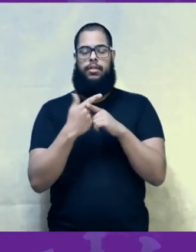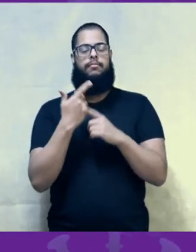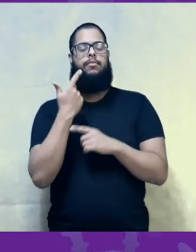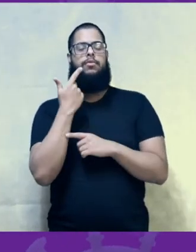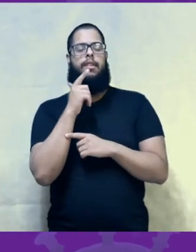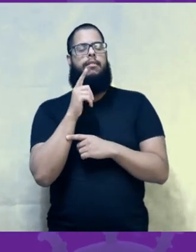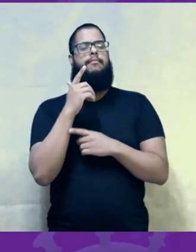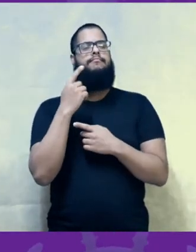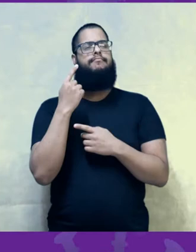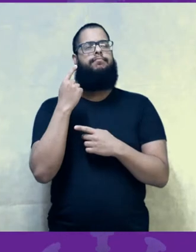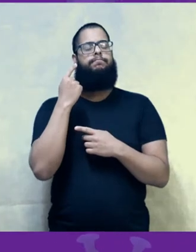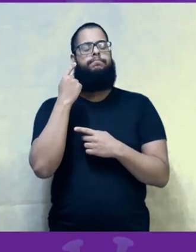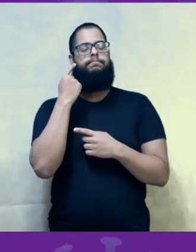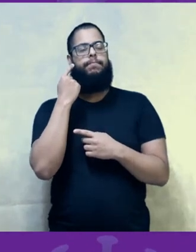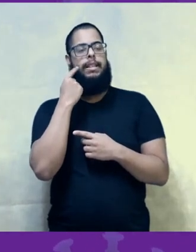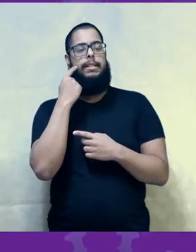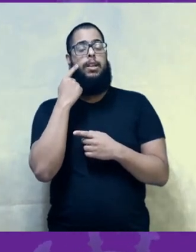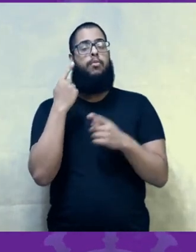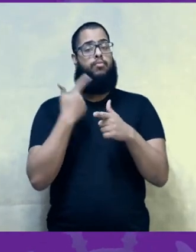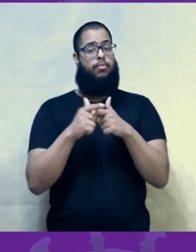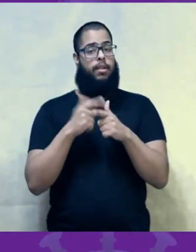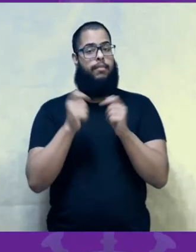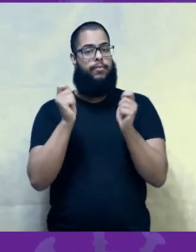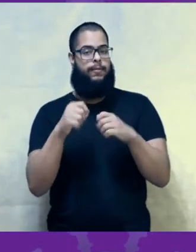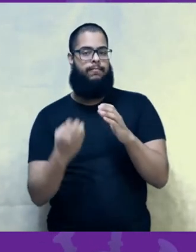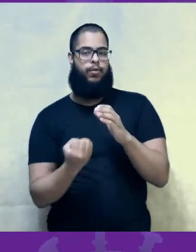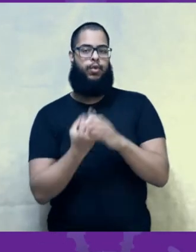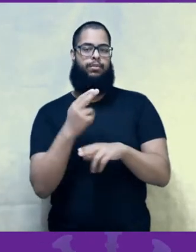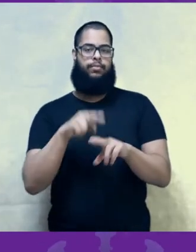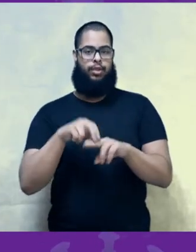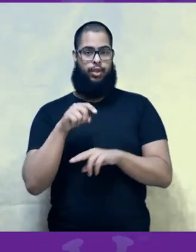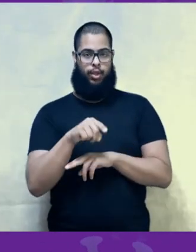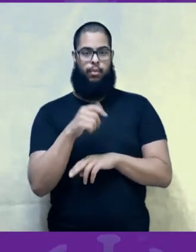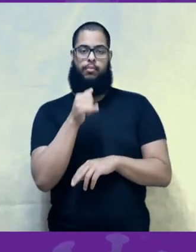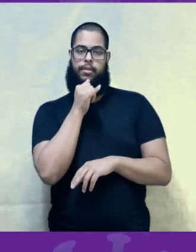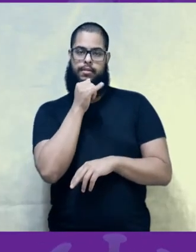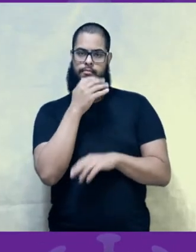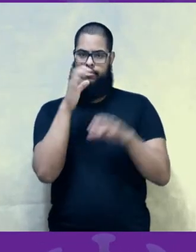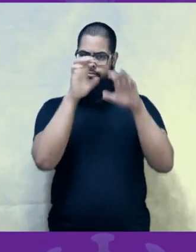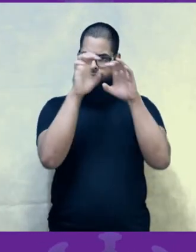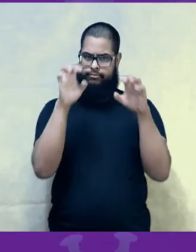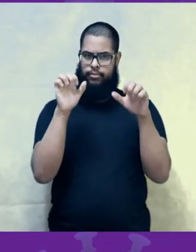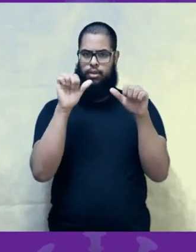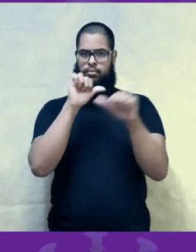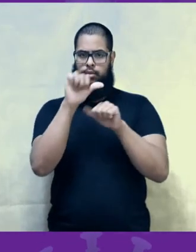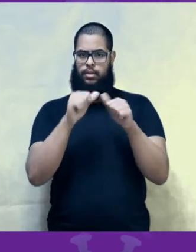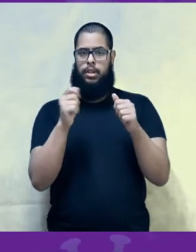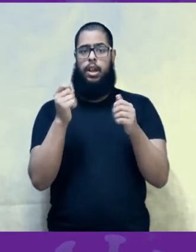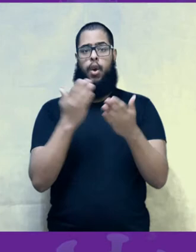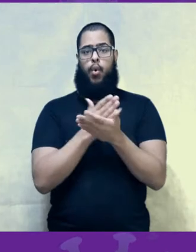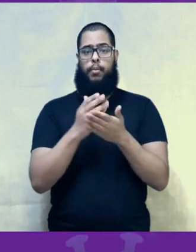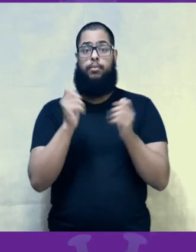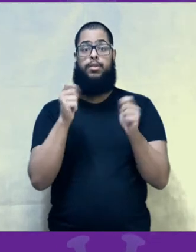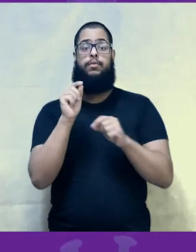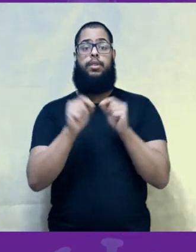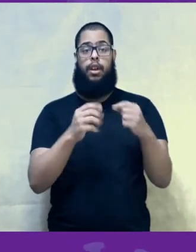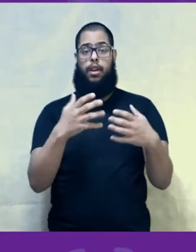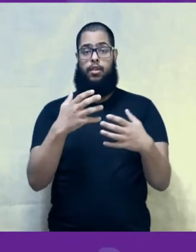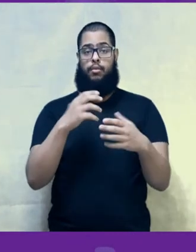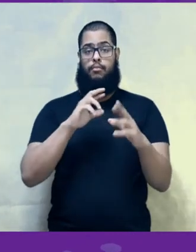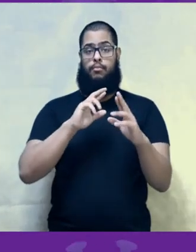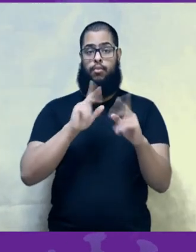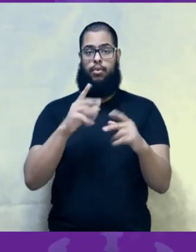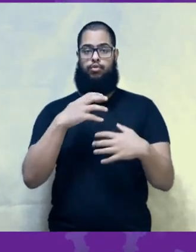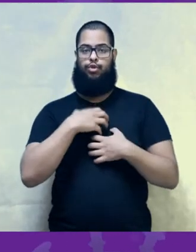mutações. Algumas mutações poderão fazer mudança no vírus ao ponto de modificar a forma de